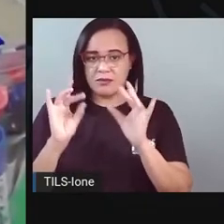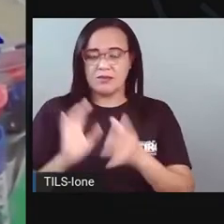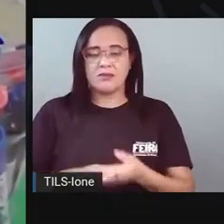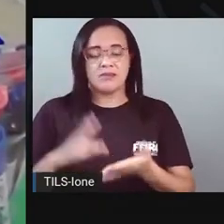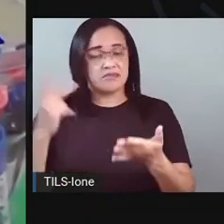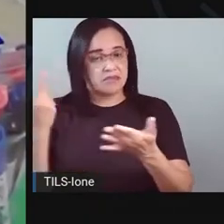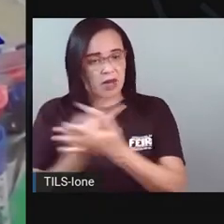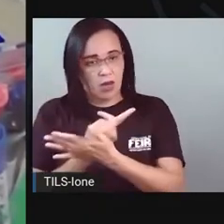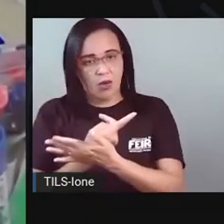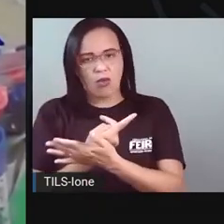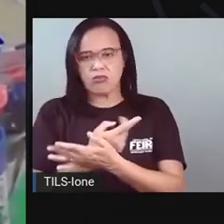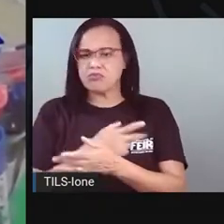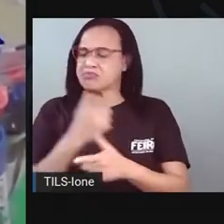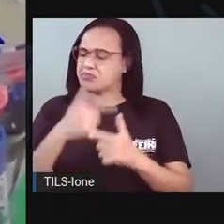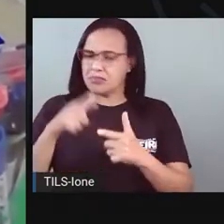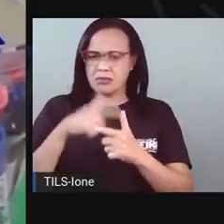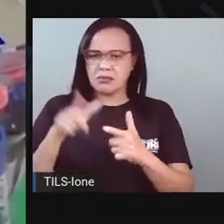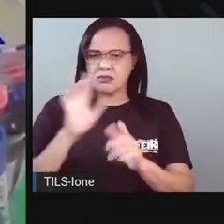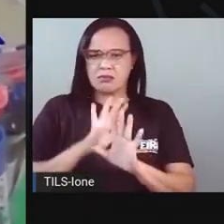Não tem problema.